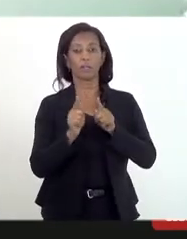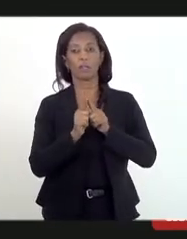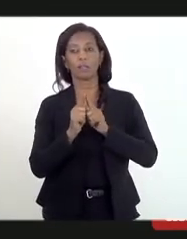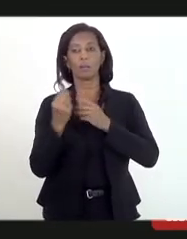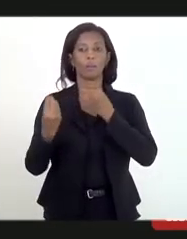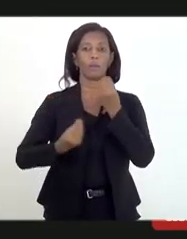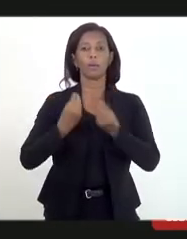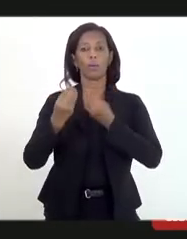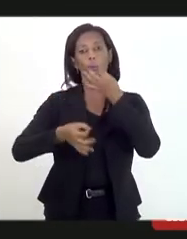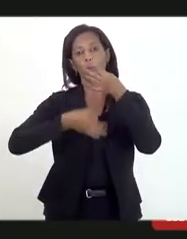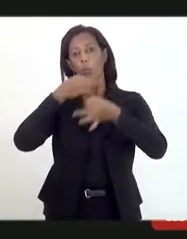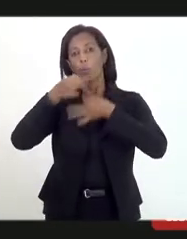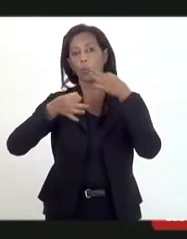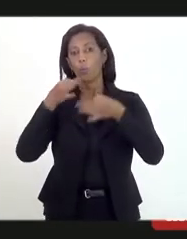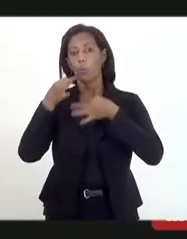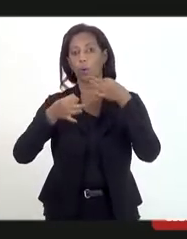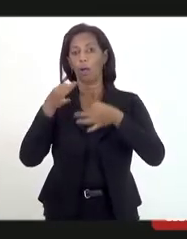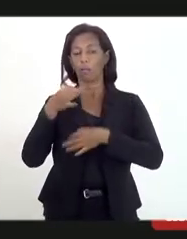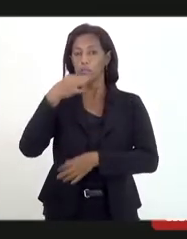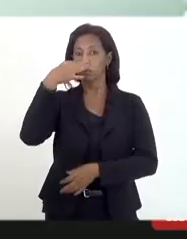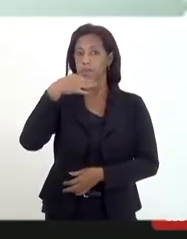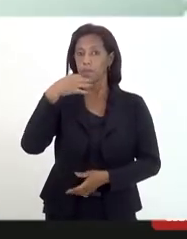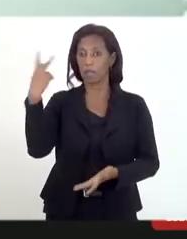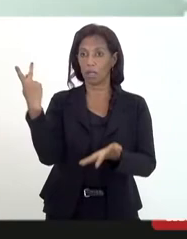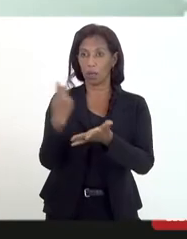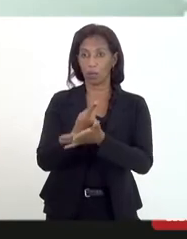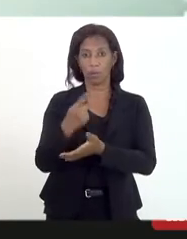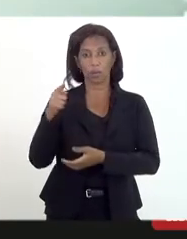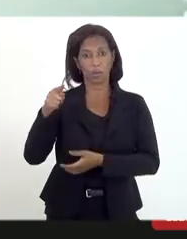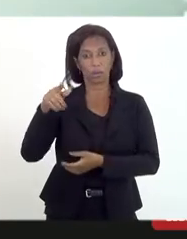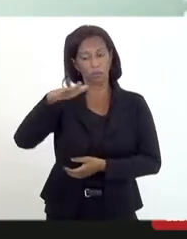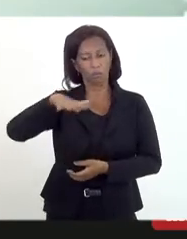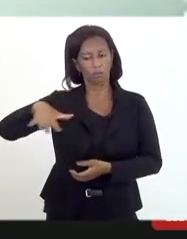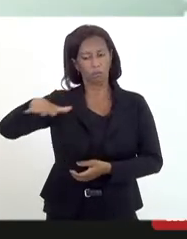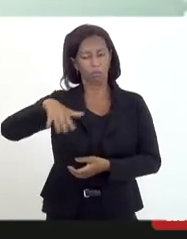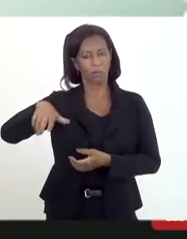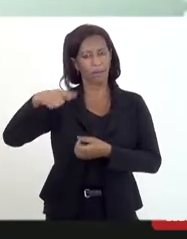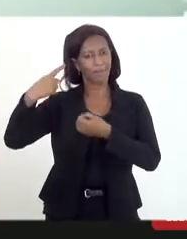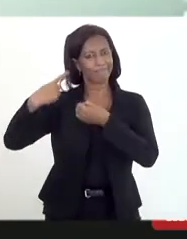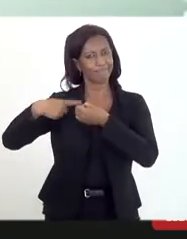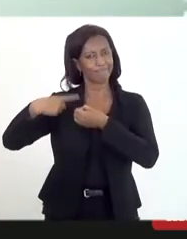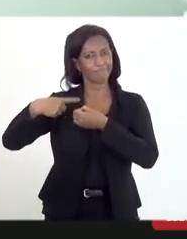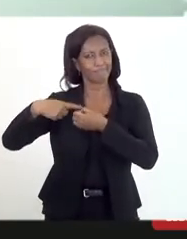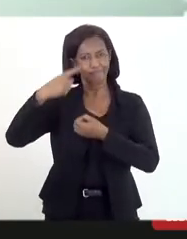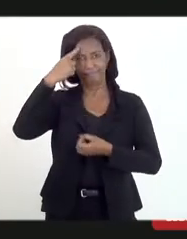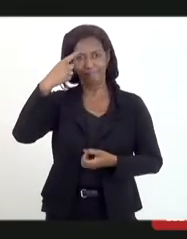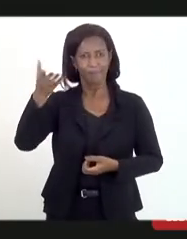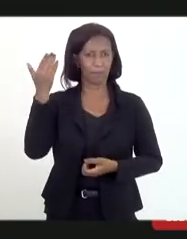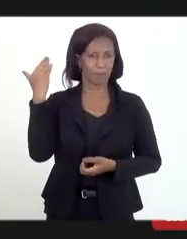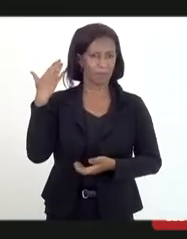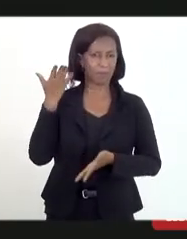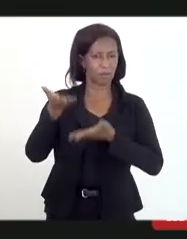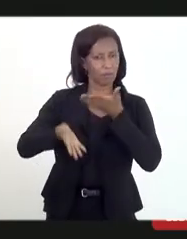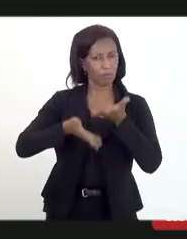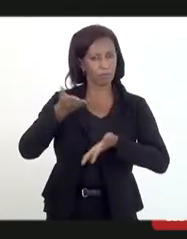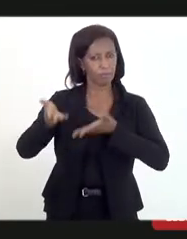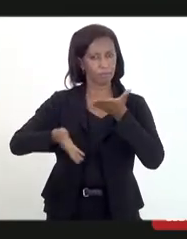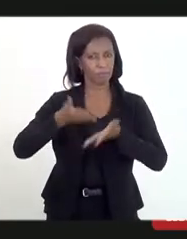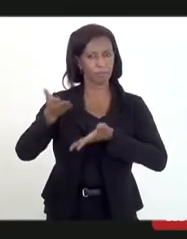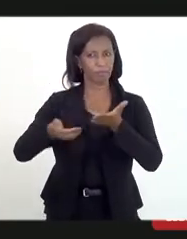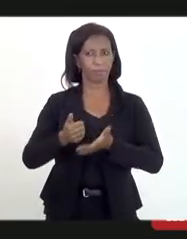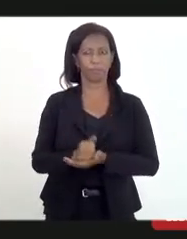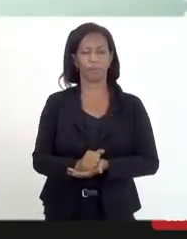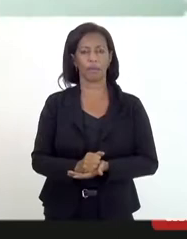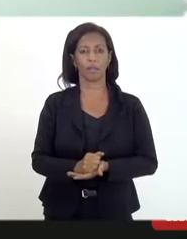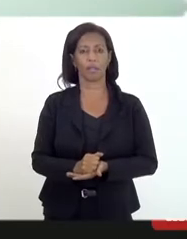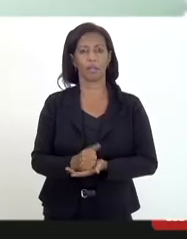questão pontual que aconteceu naquele município, retratada na semana passada aqui, que se refere